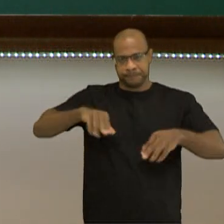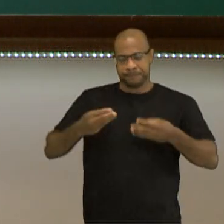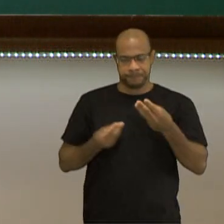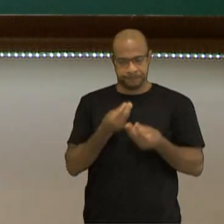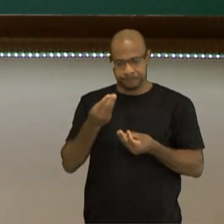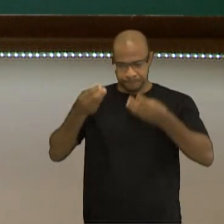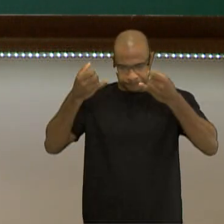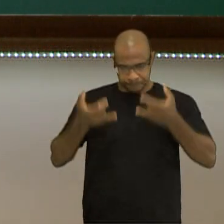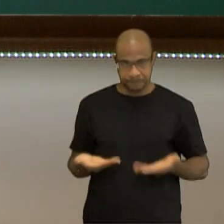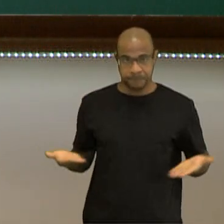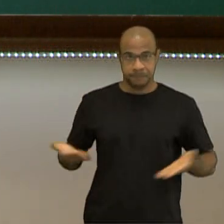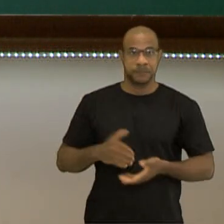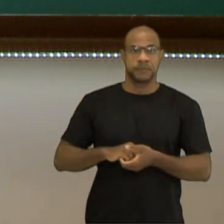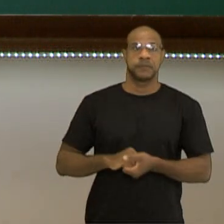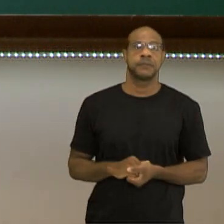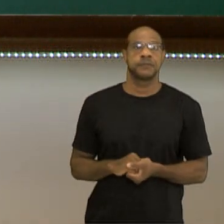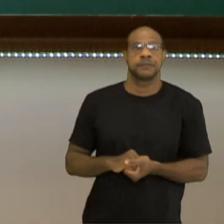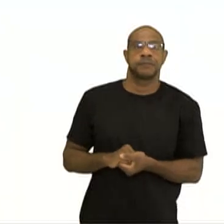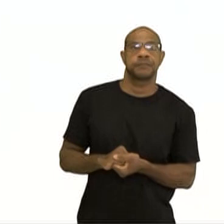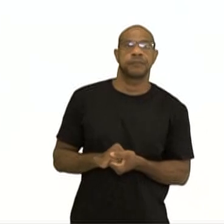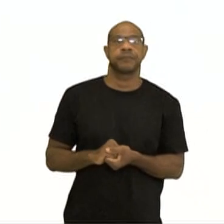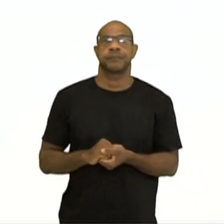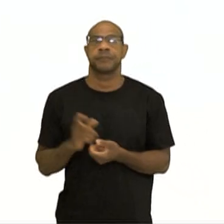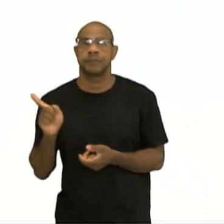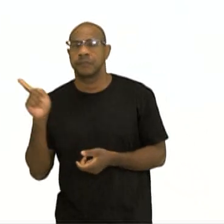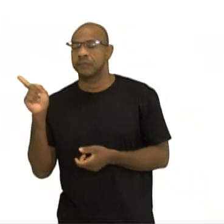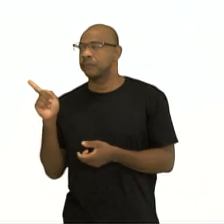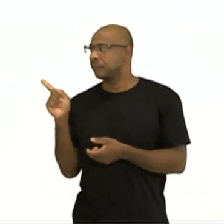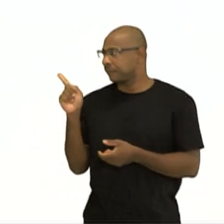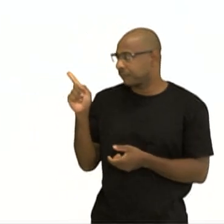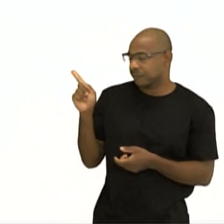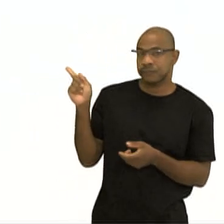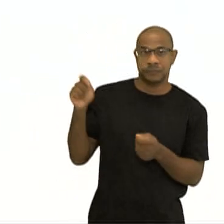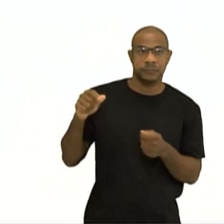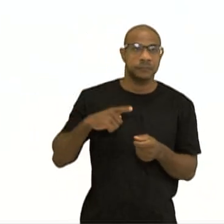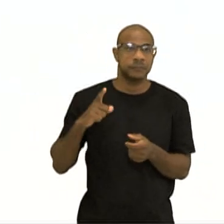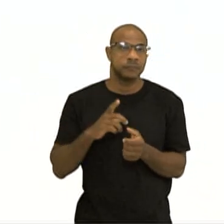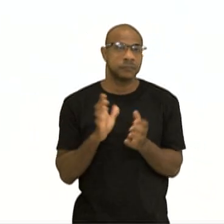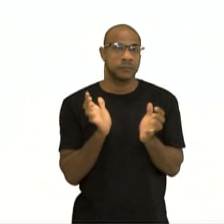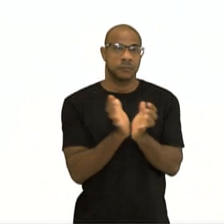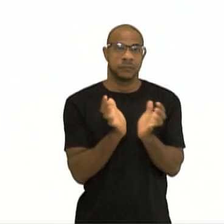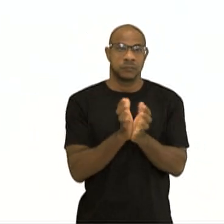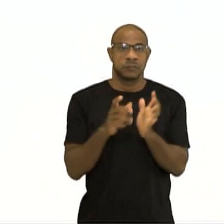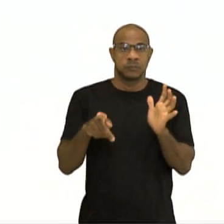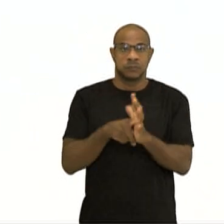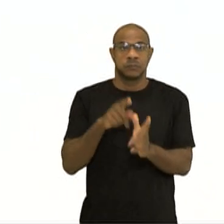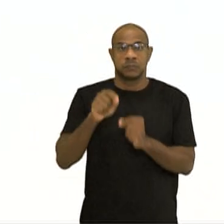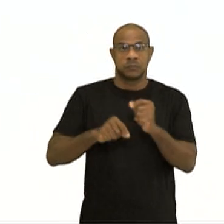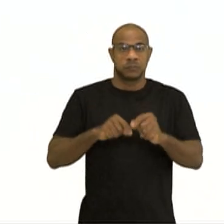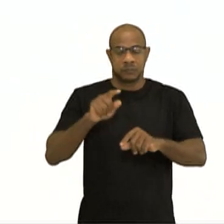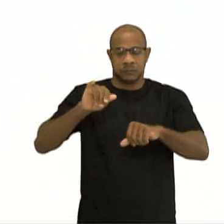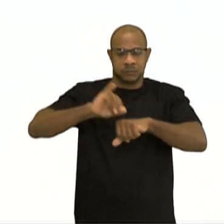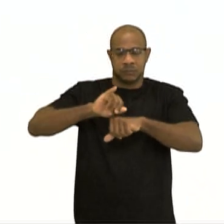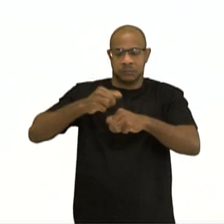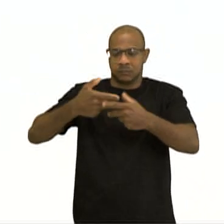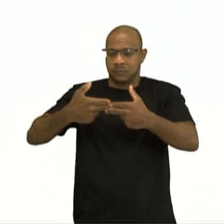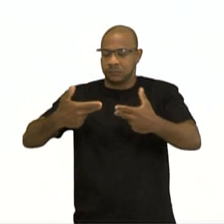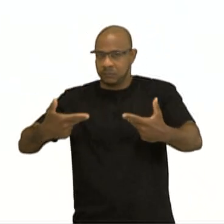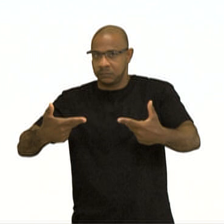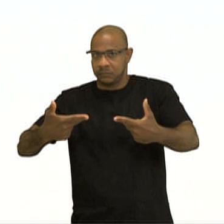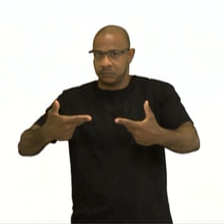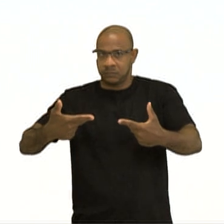Então olha só, a solubilidade é uma propriedade física da matéria e está relacionada com a capacidade do